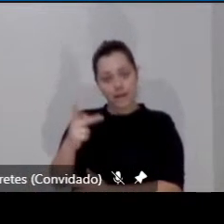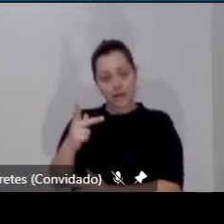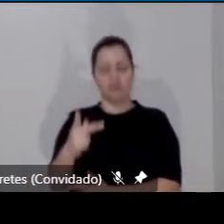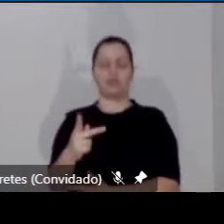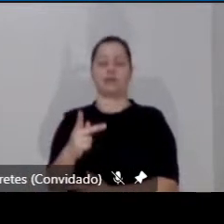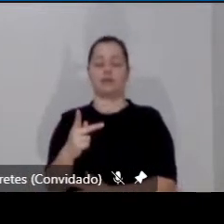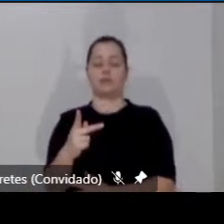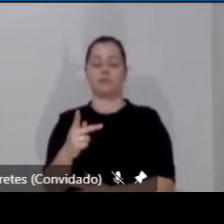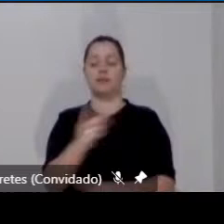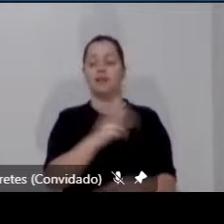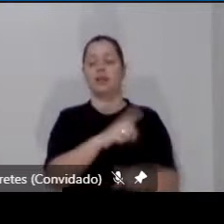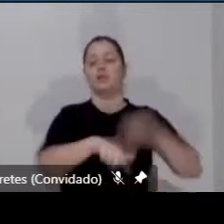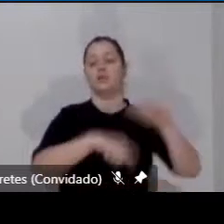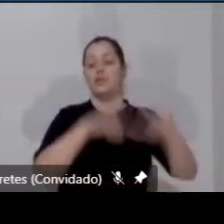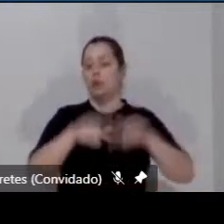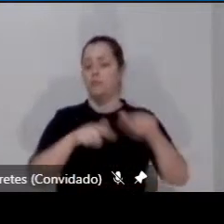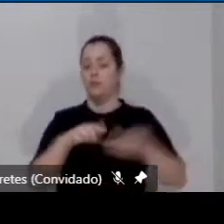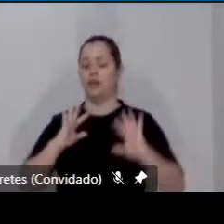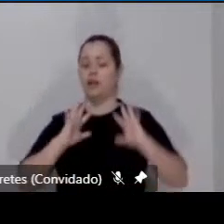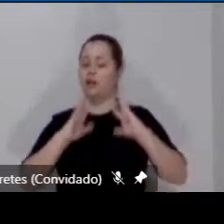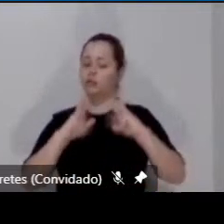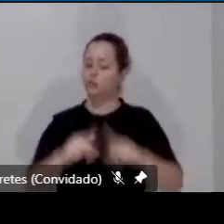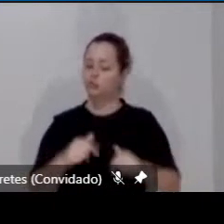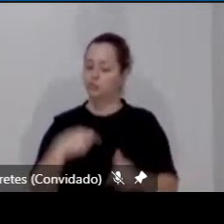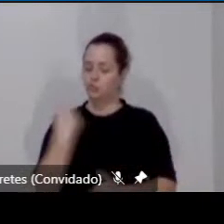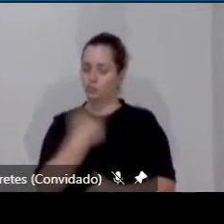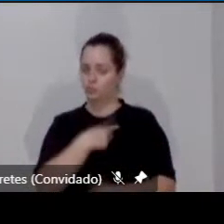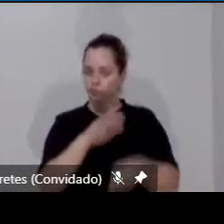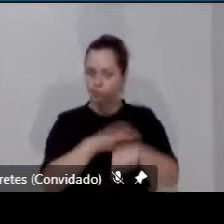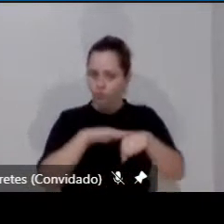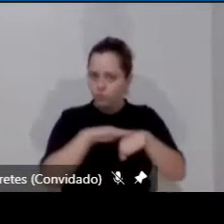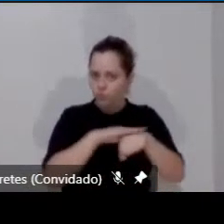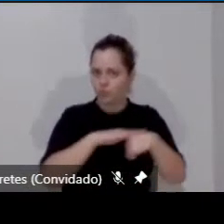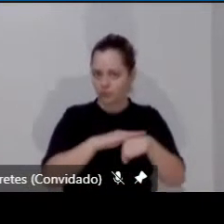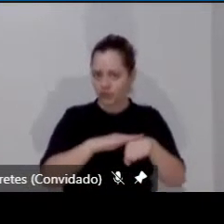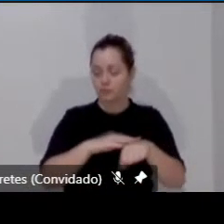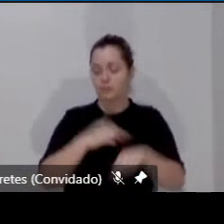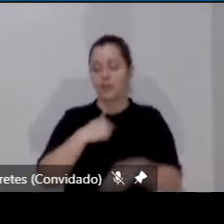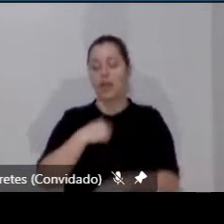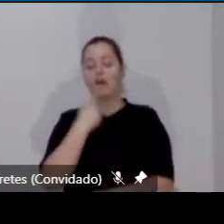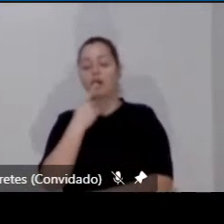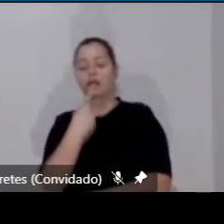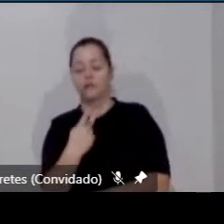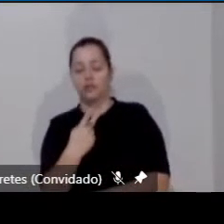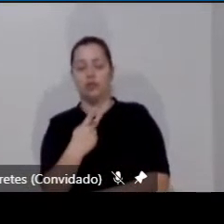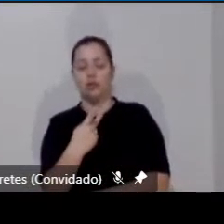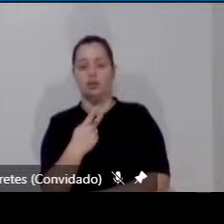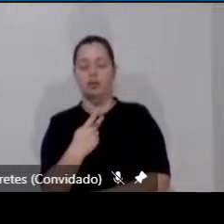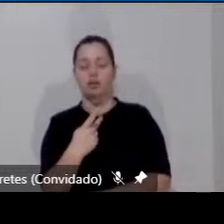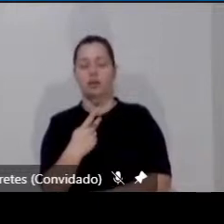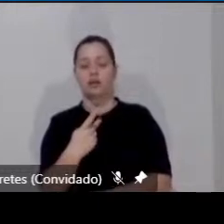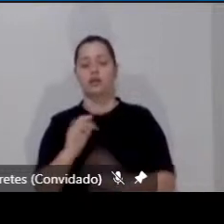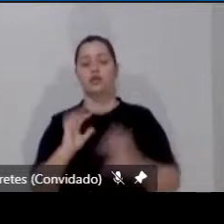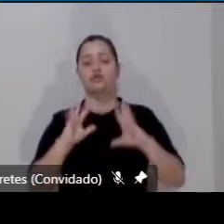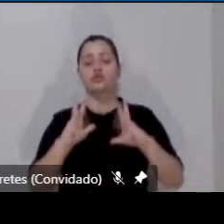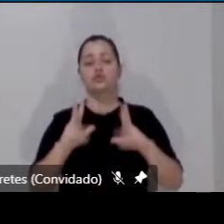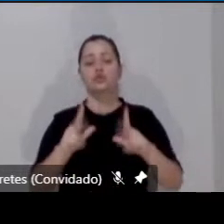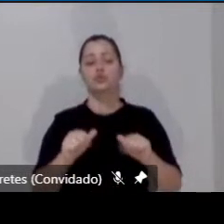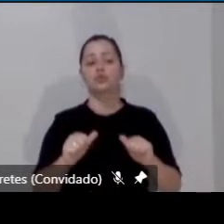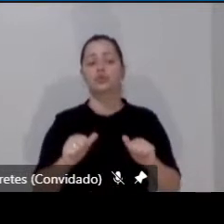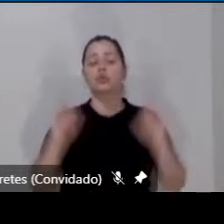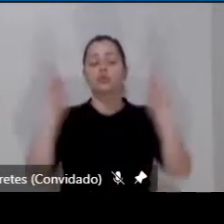conversa, eu quero tratar de aspectos conceituais e um pouco mais